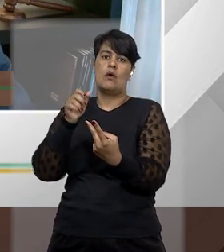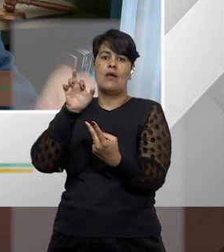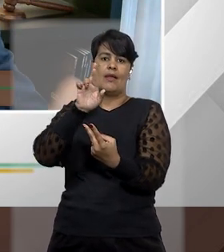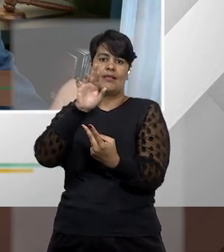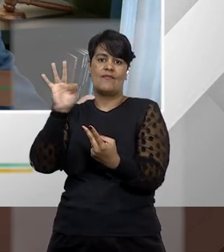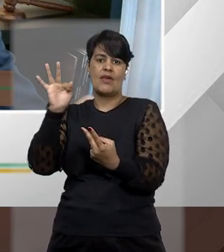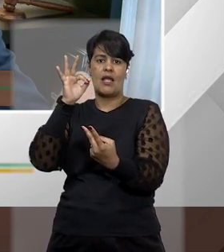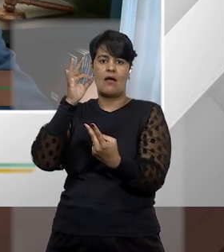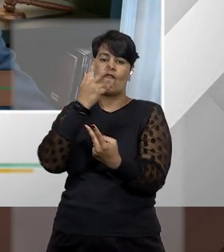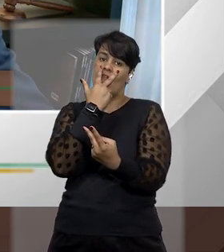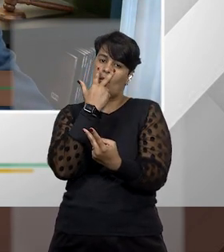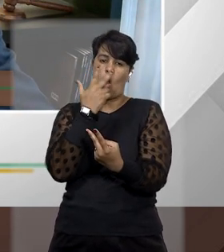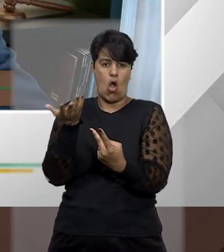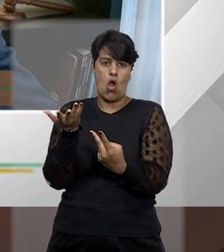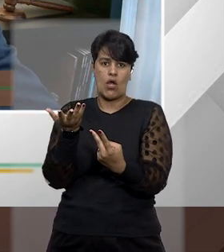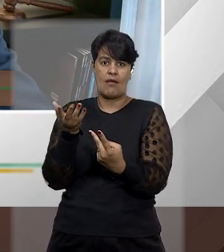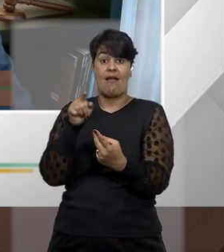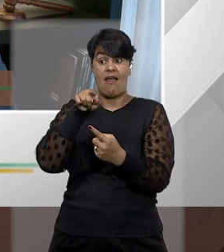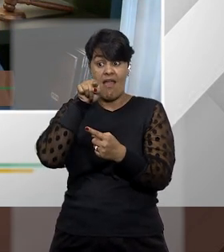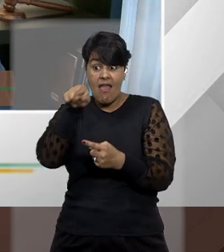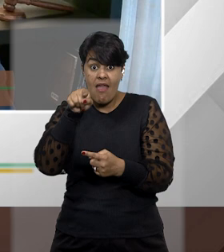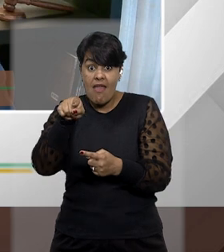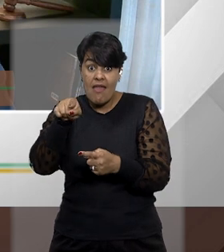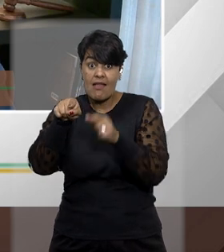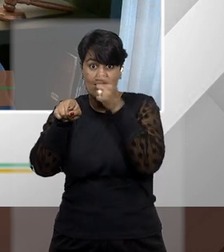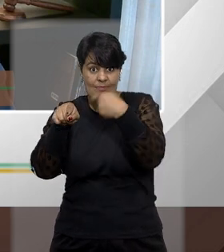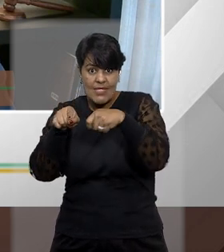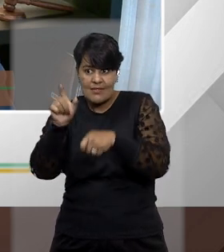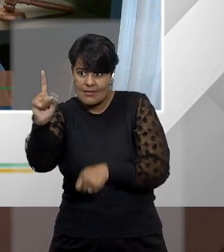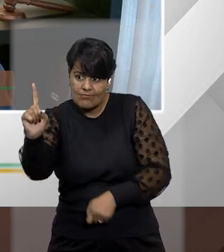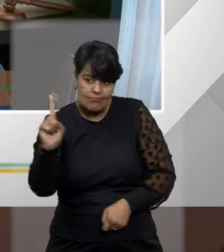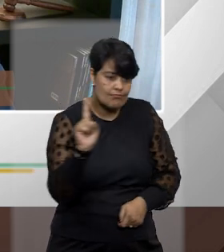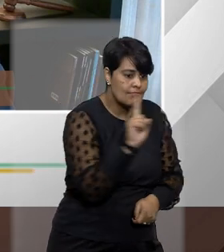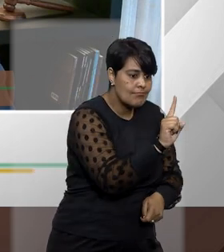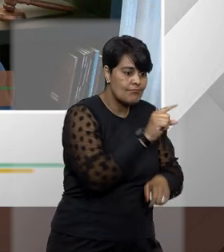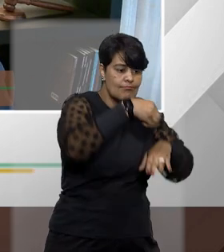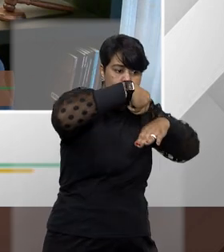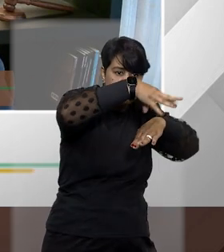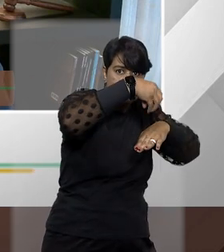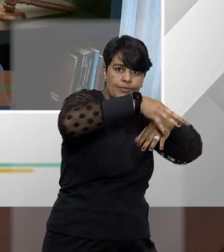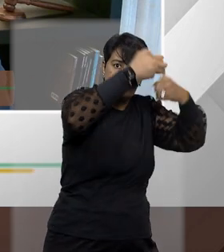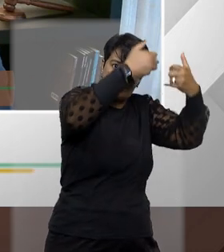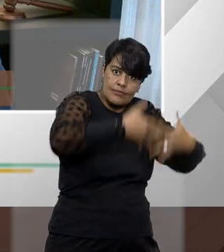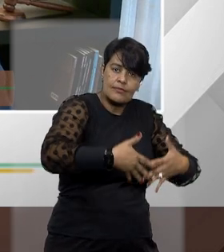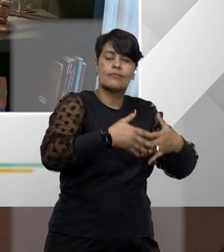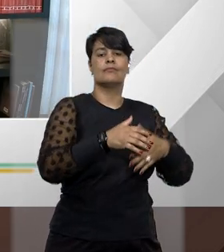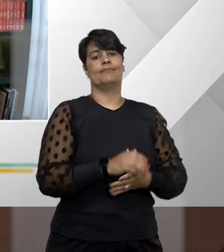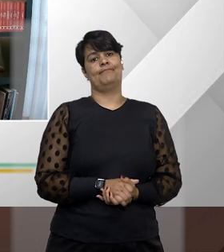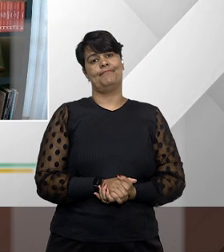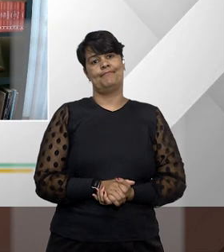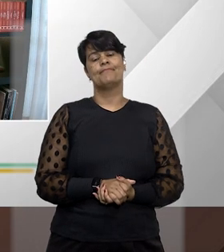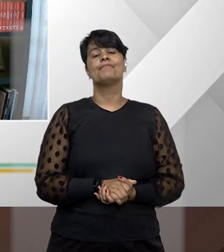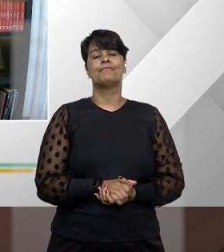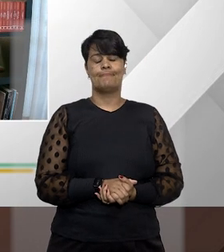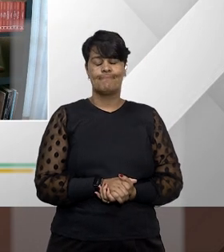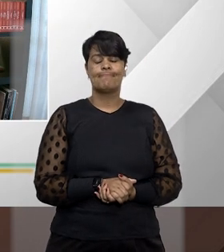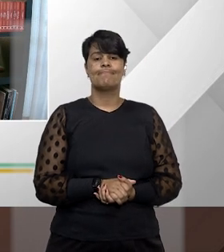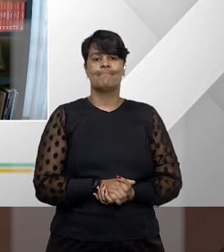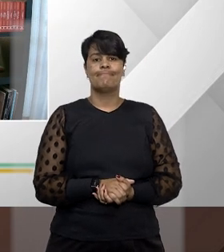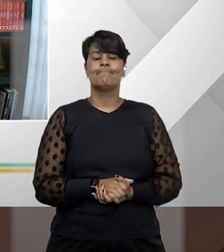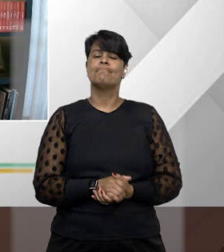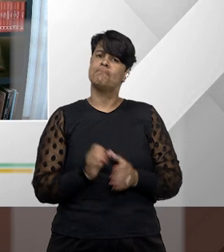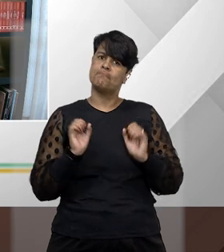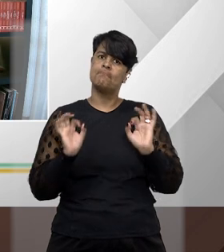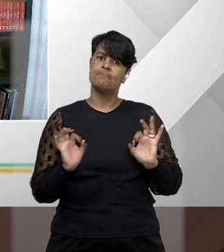Vitória. E ele que, pessoalmente, vai prestar essas informações e juízo. Aproveitando ainda com